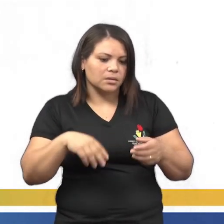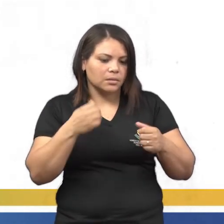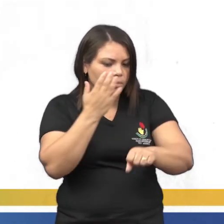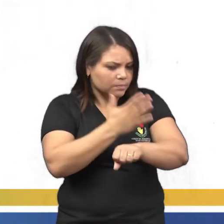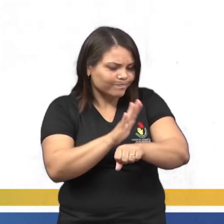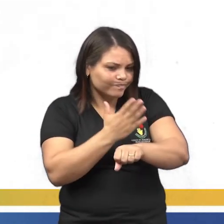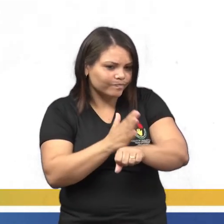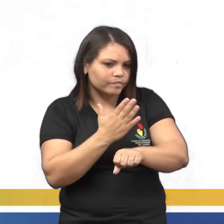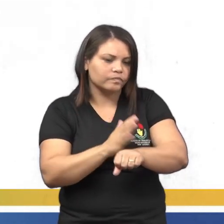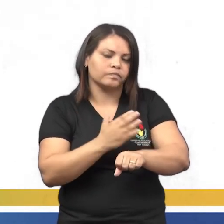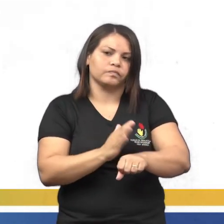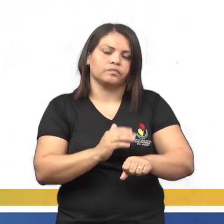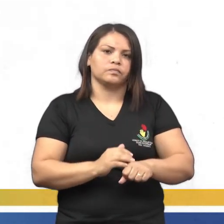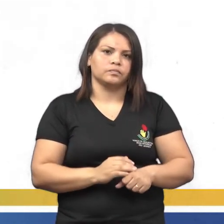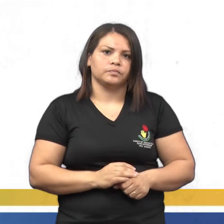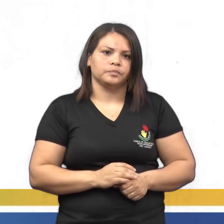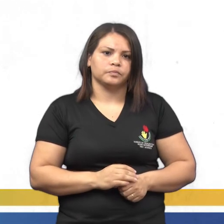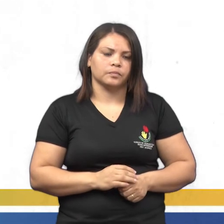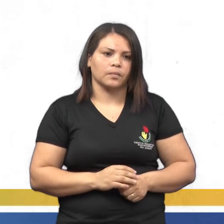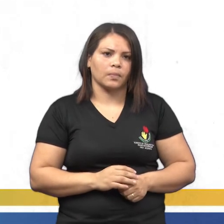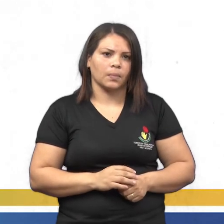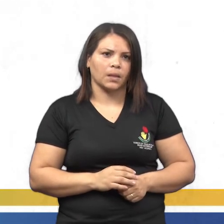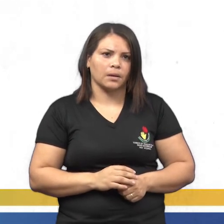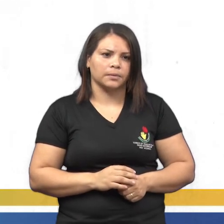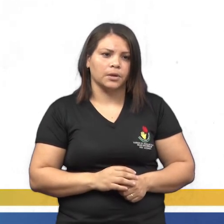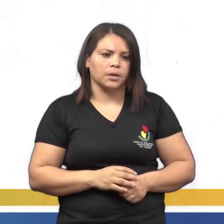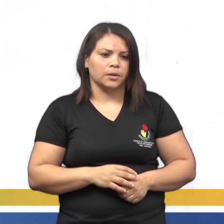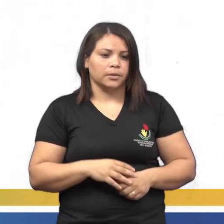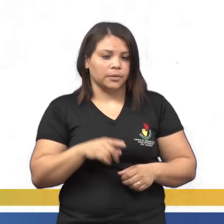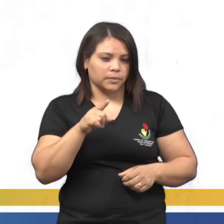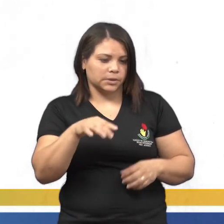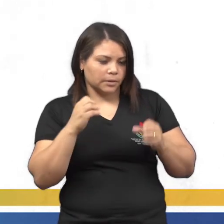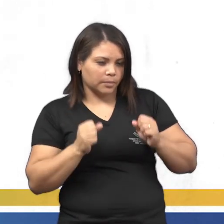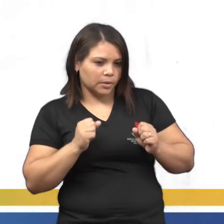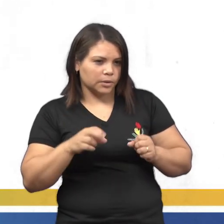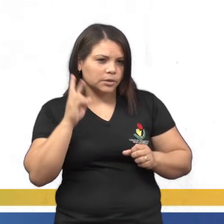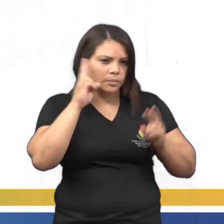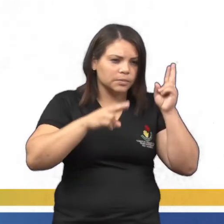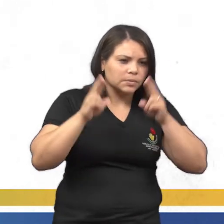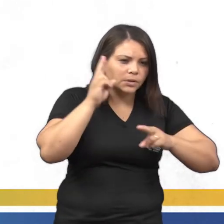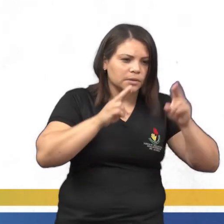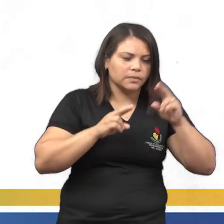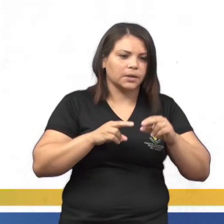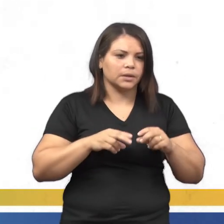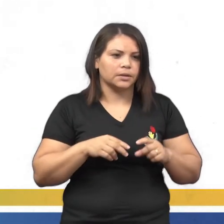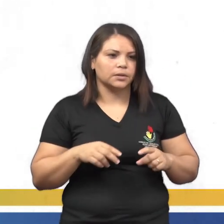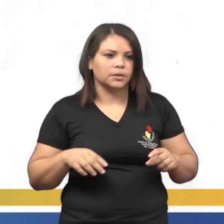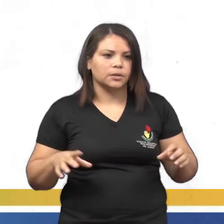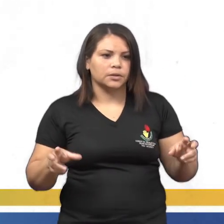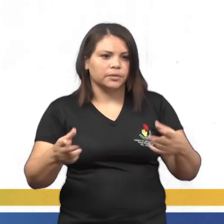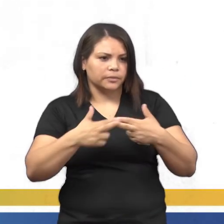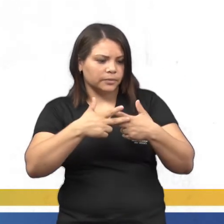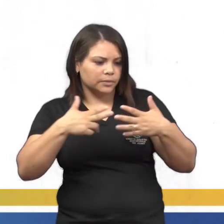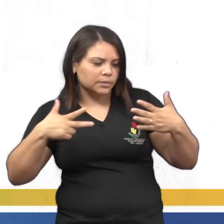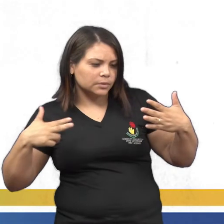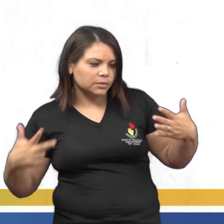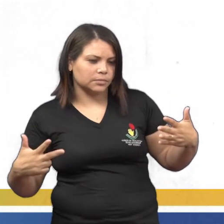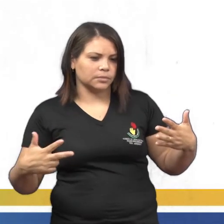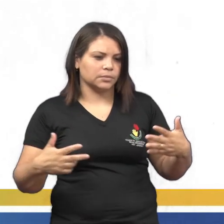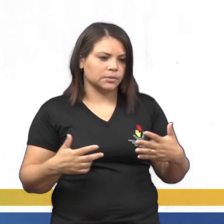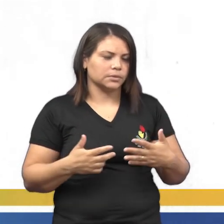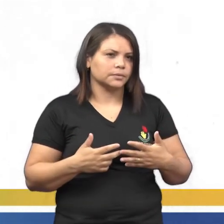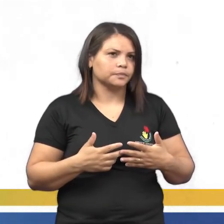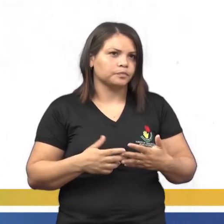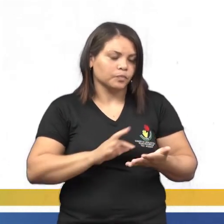exercitar isso, né? Essa questão. Ó, você pode observar objetos em sua casa e identificar os que